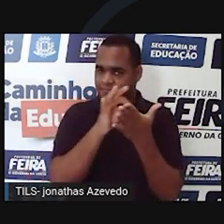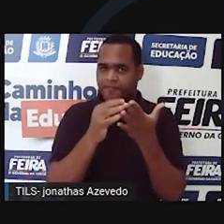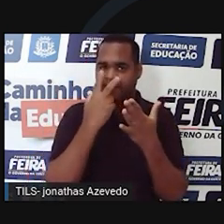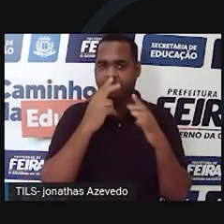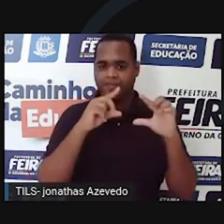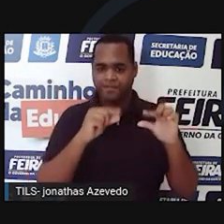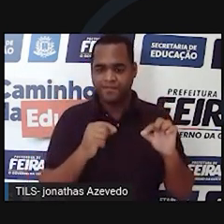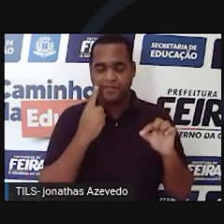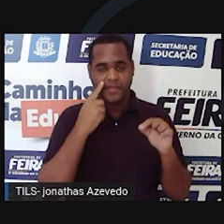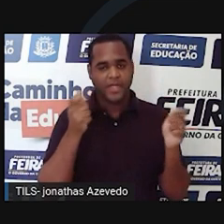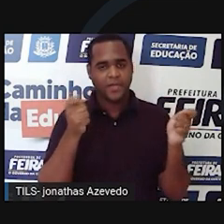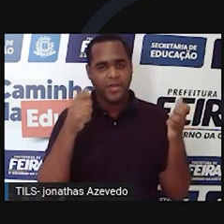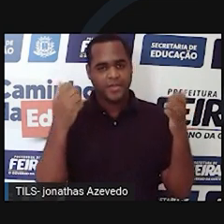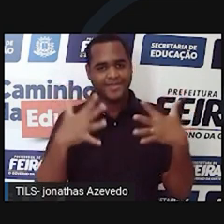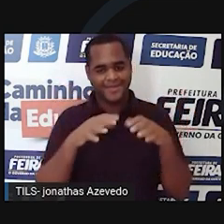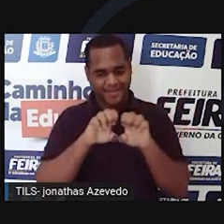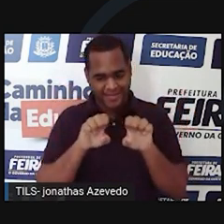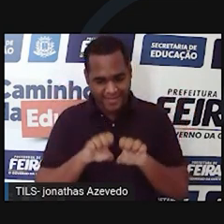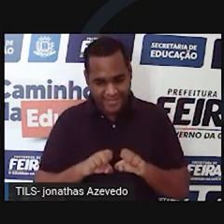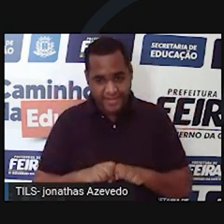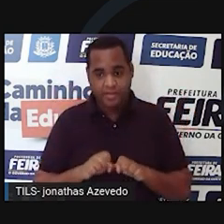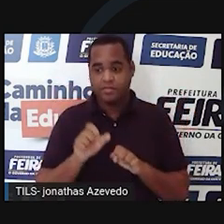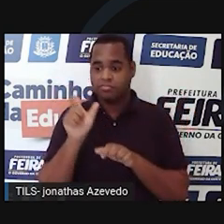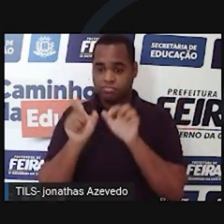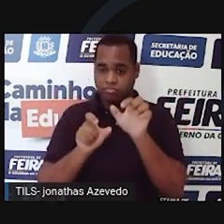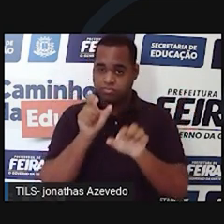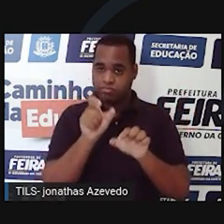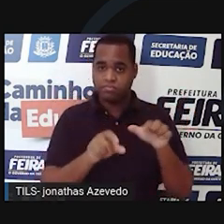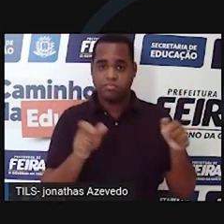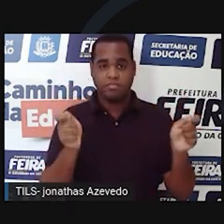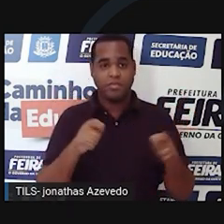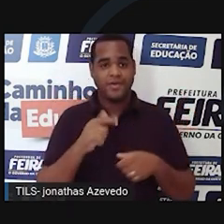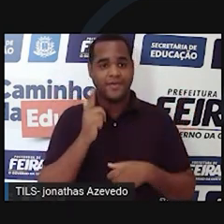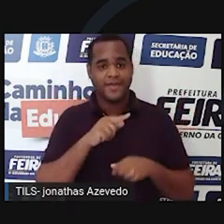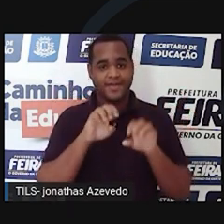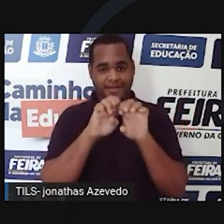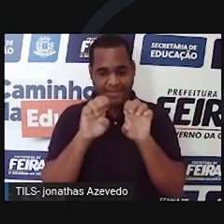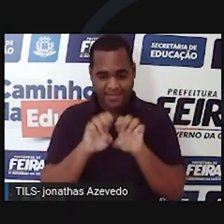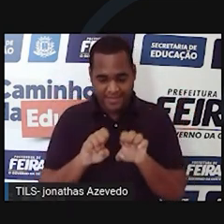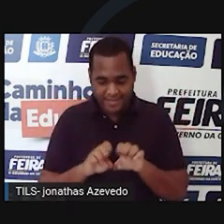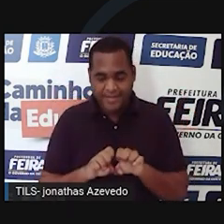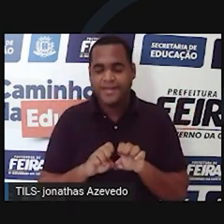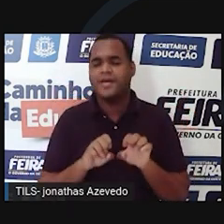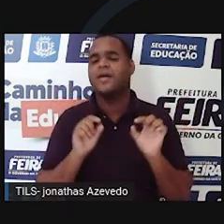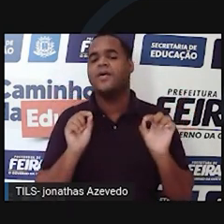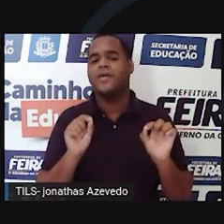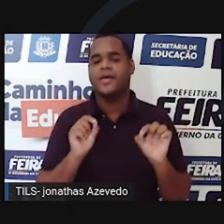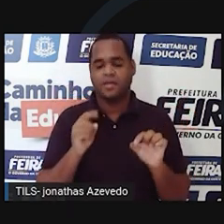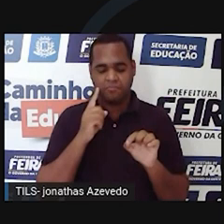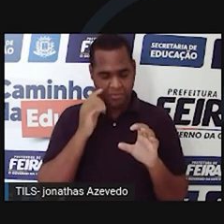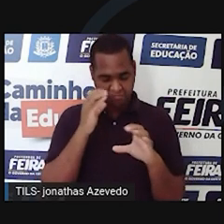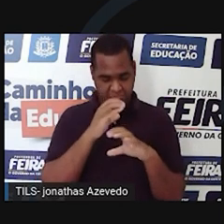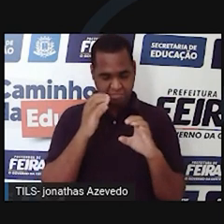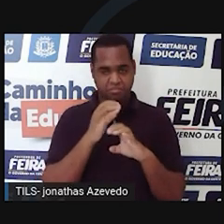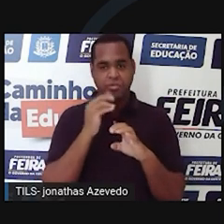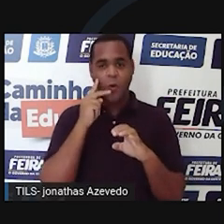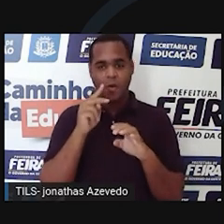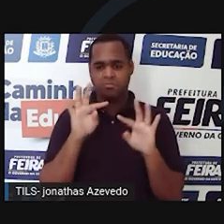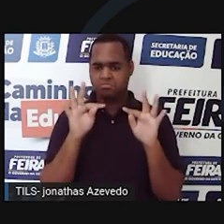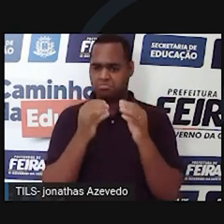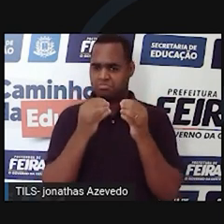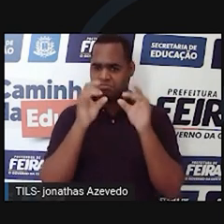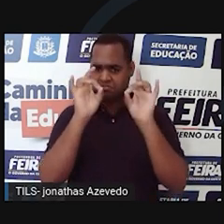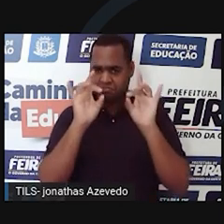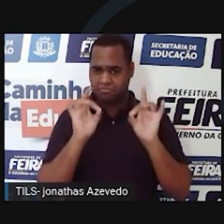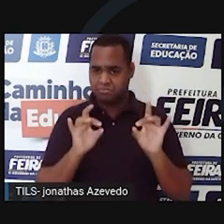unidades funcionais e estruturais dos organismos vivos. Elas são estruturas, geralmente, microscópicas e complexas,